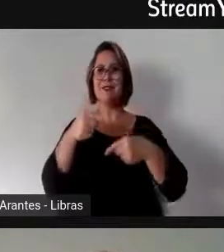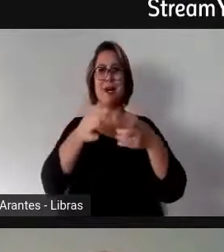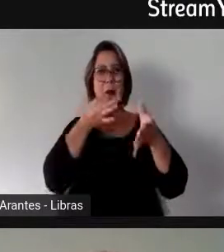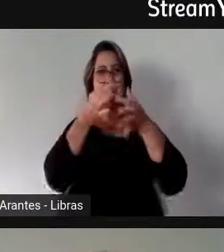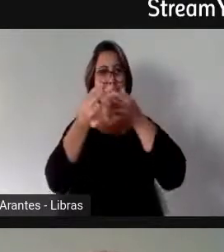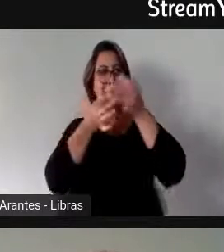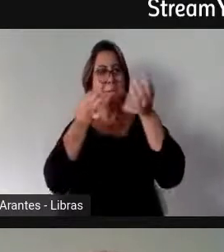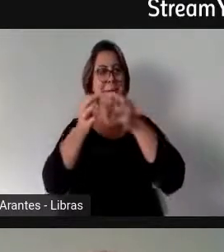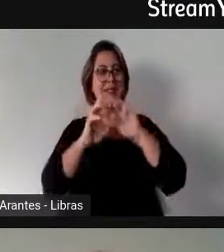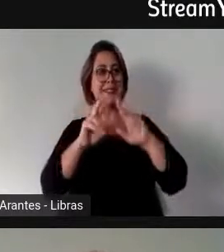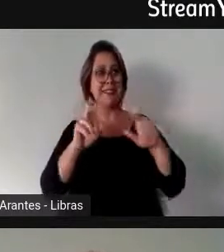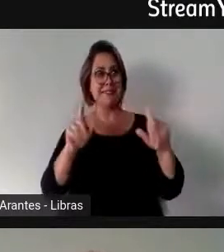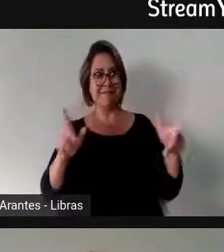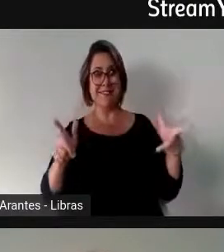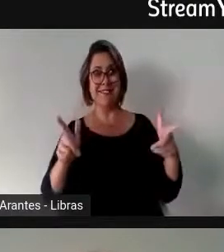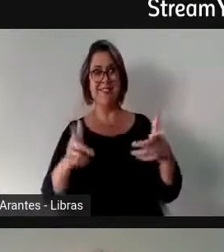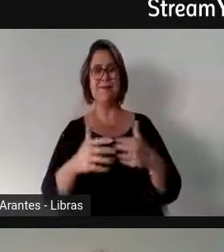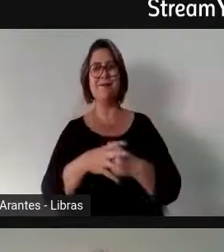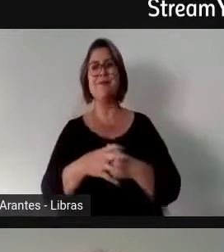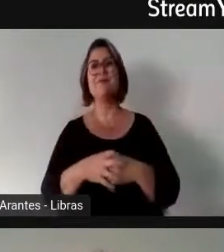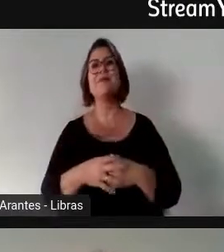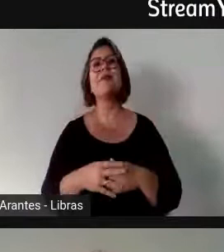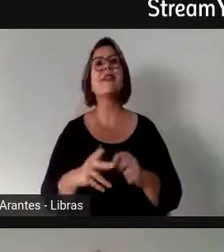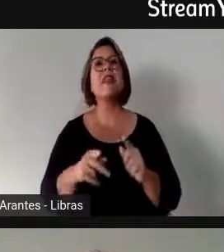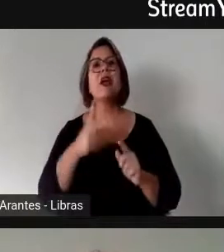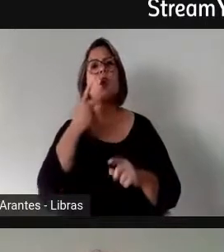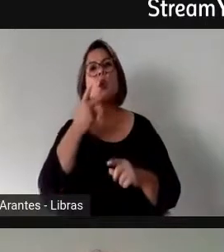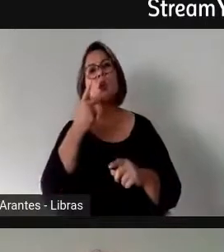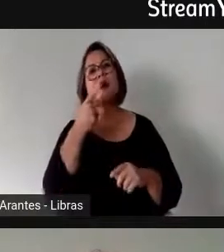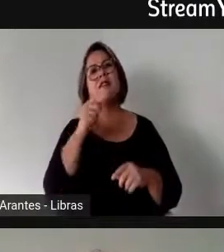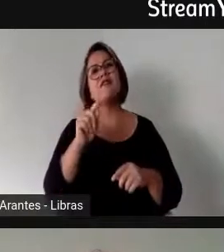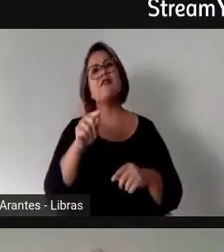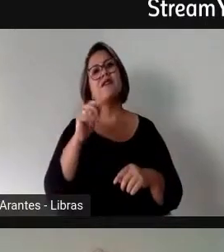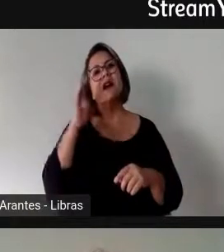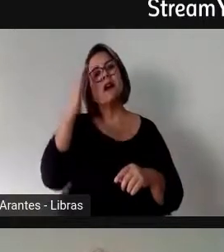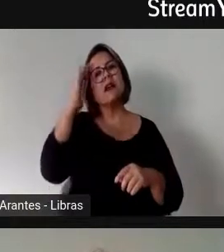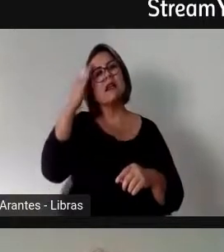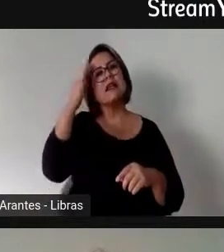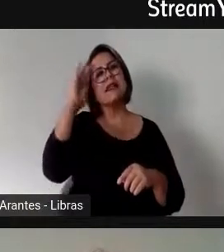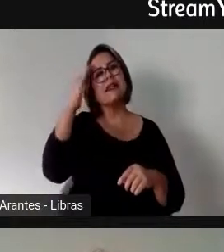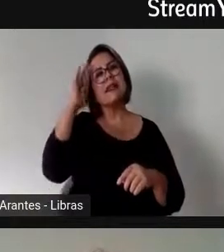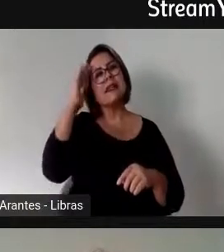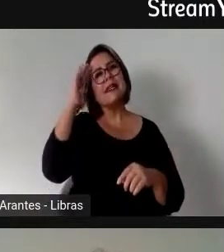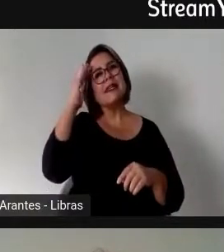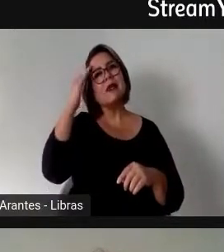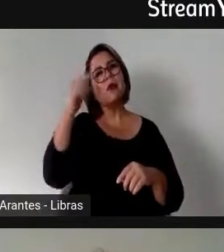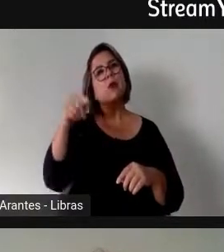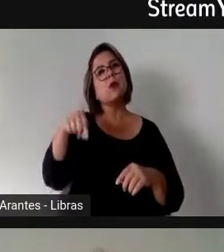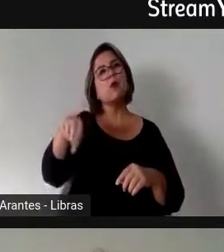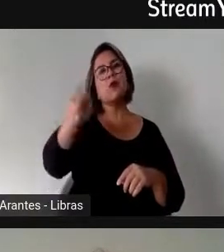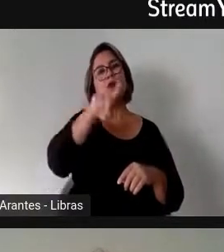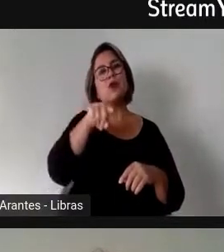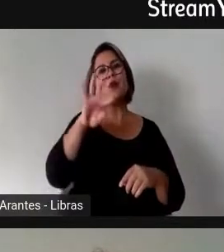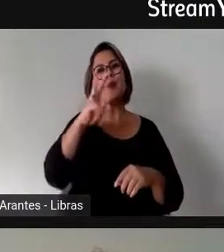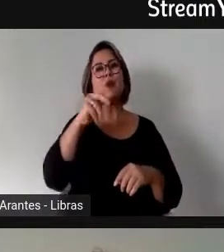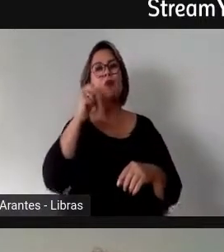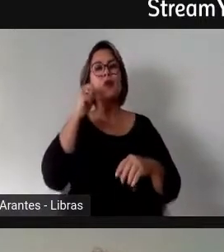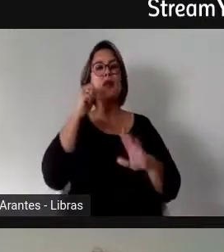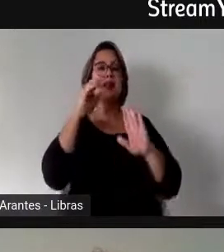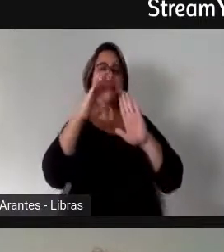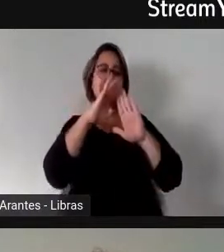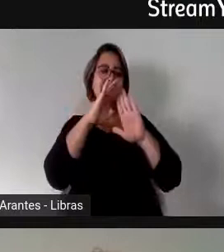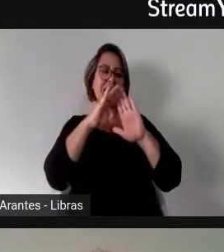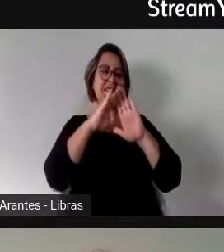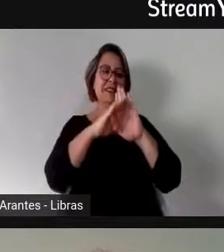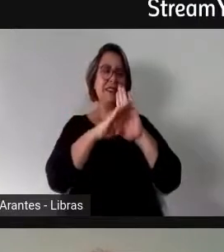quando nós falamos dessas interpretações dadas, e todas aqui pontuaram o fato de que